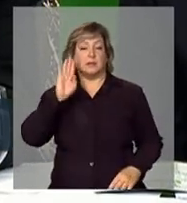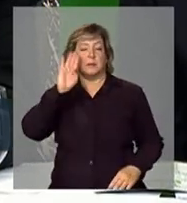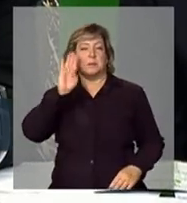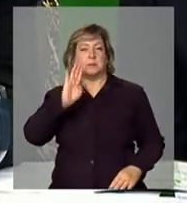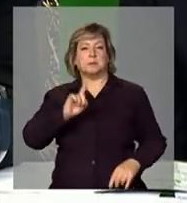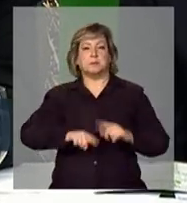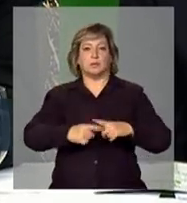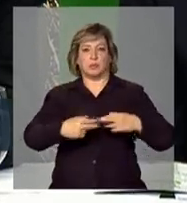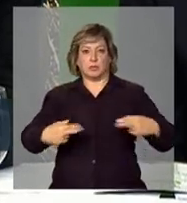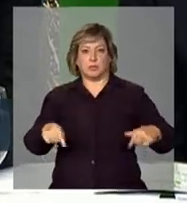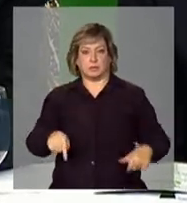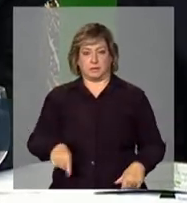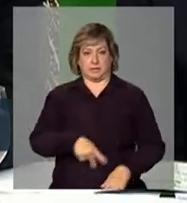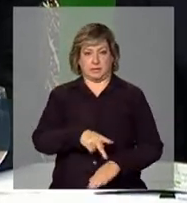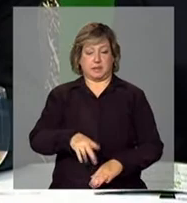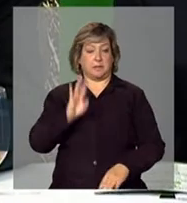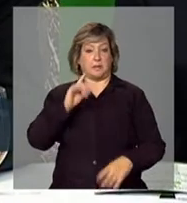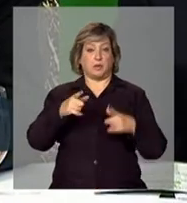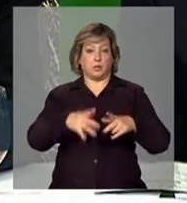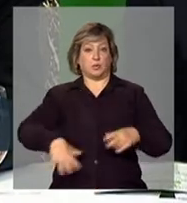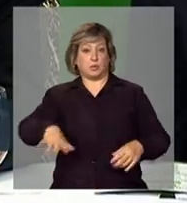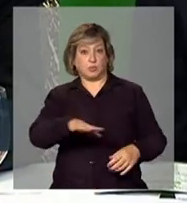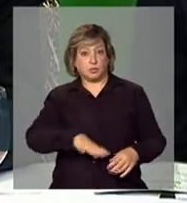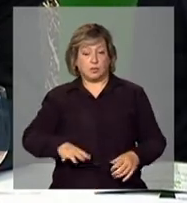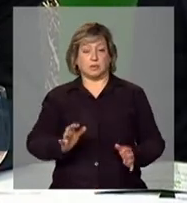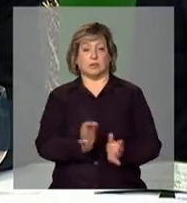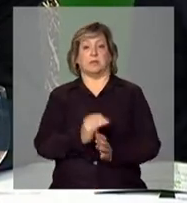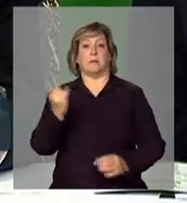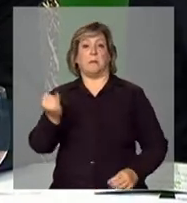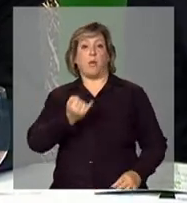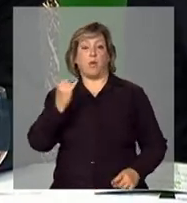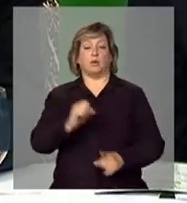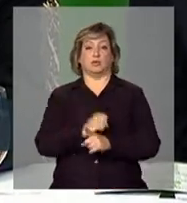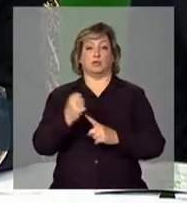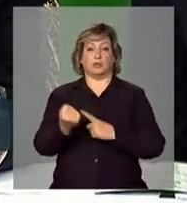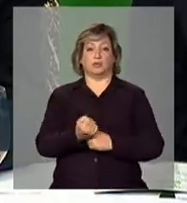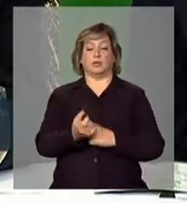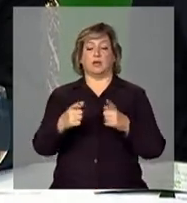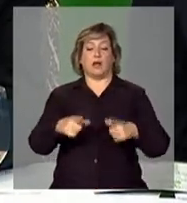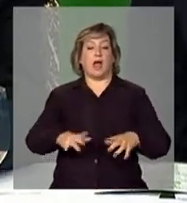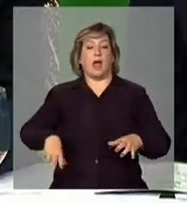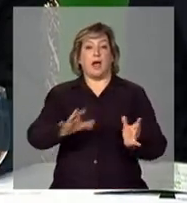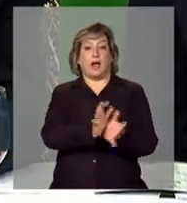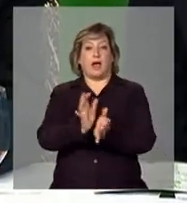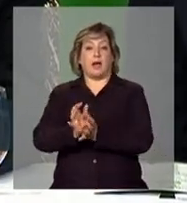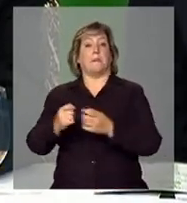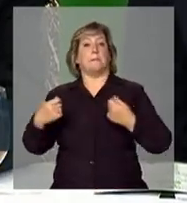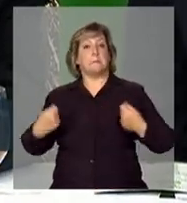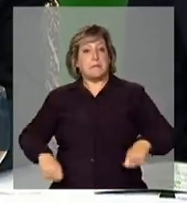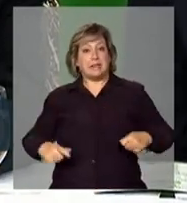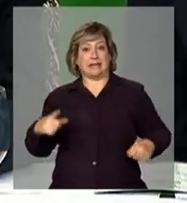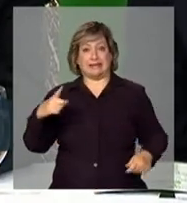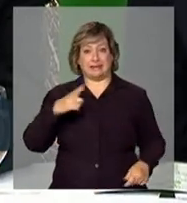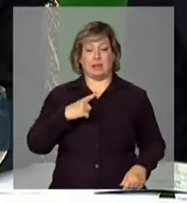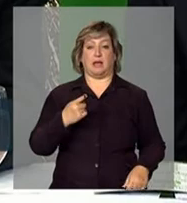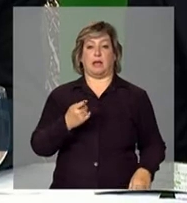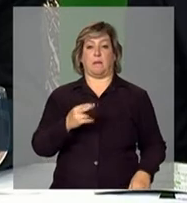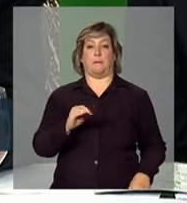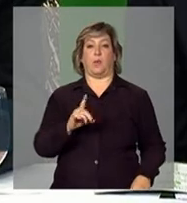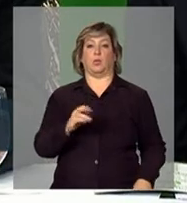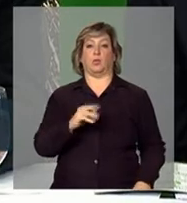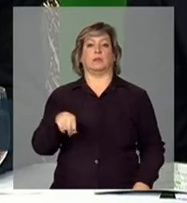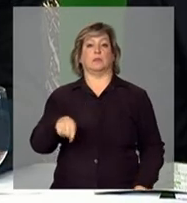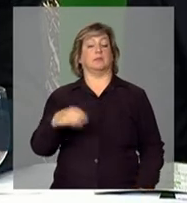país, priorizando as áreas de importância social, são áreas que temos que ter a produção, é importante a produção,